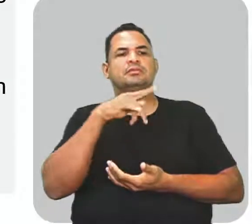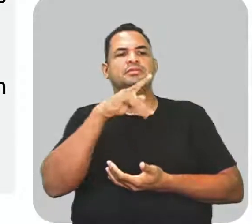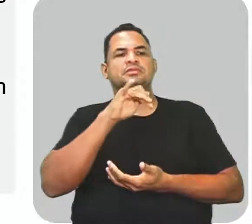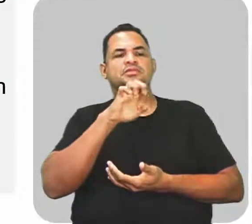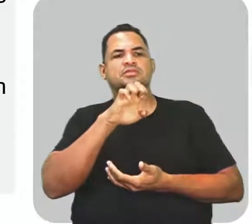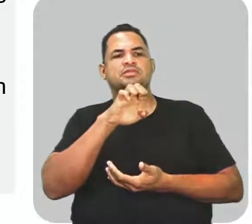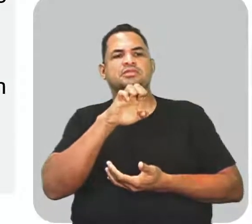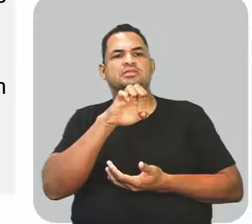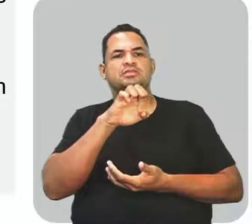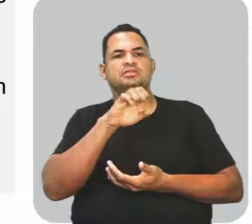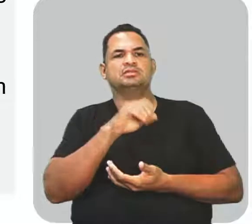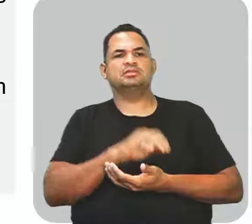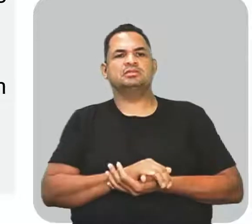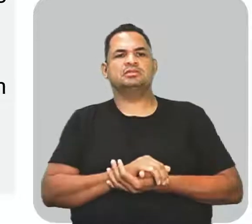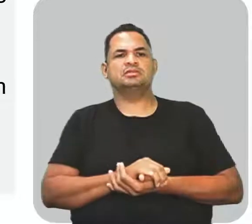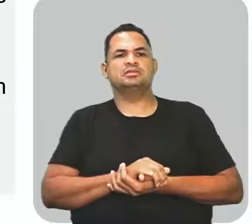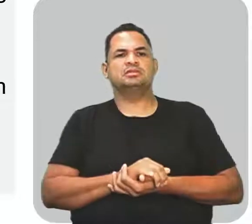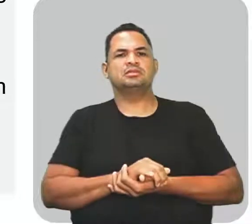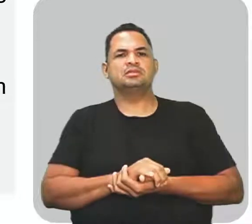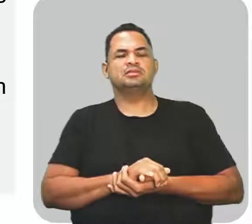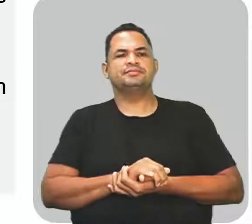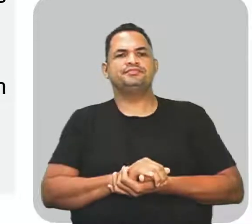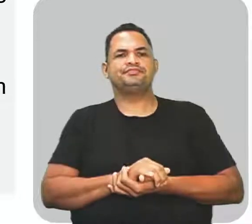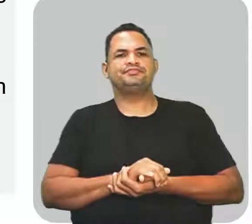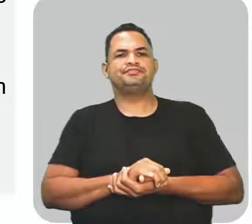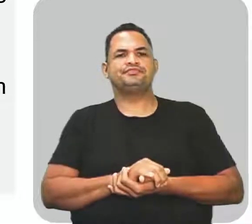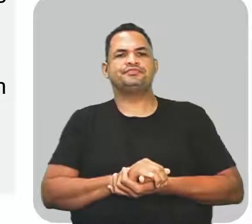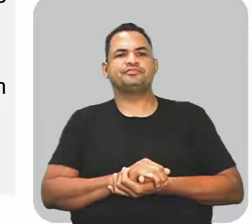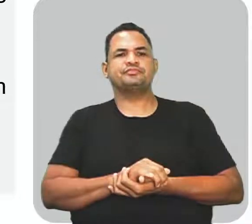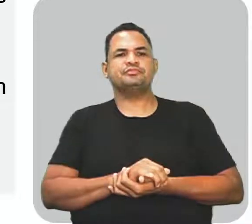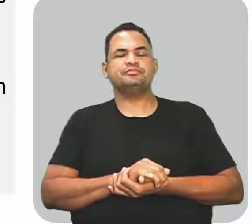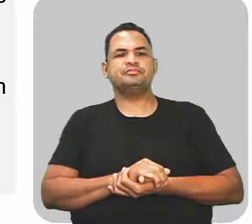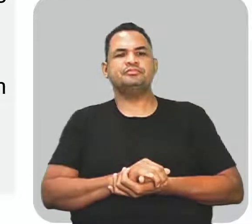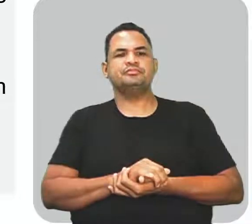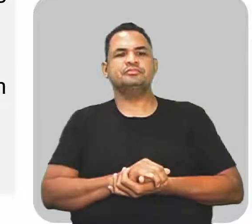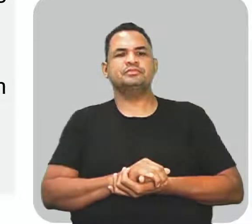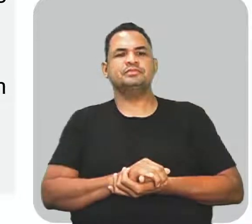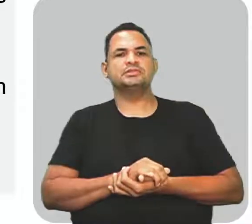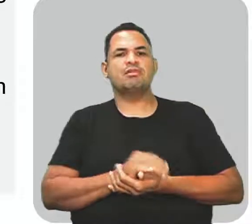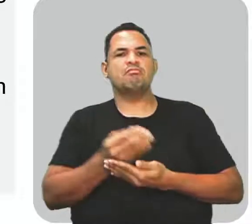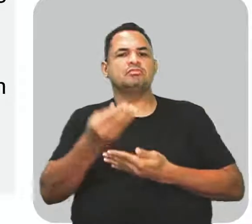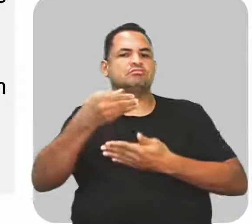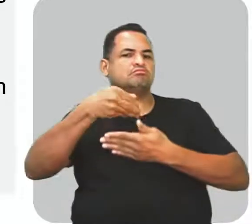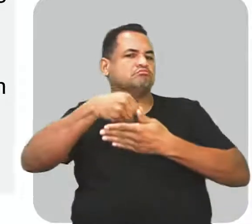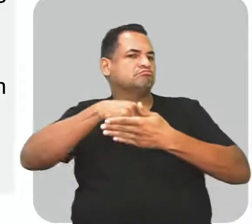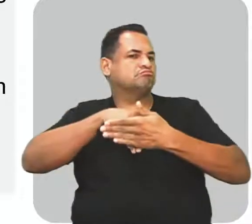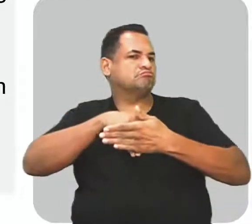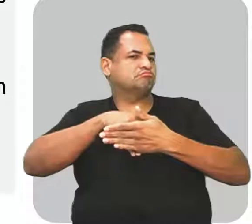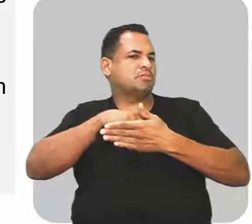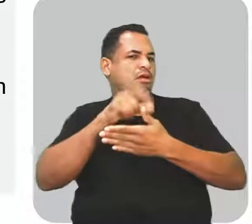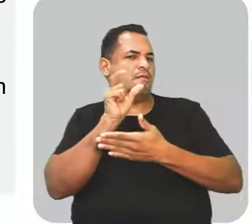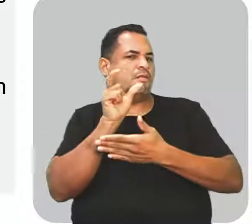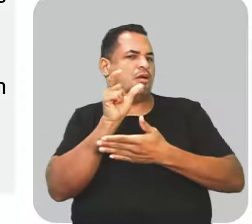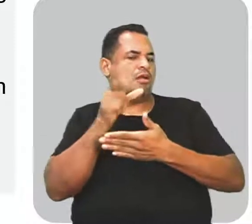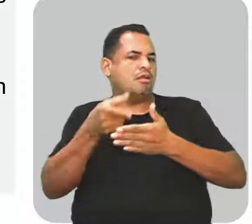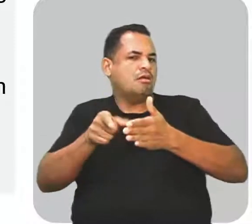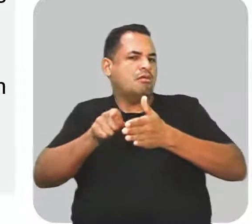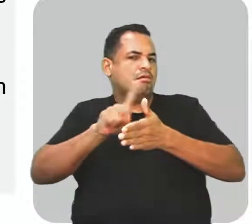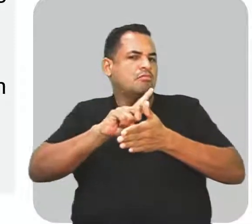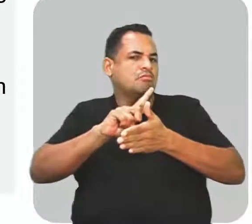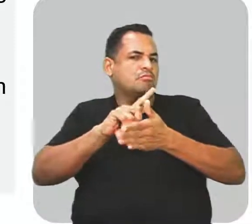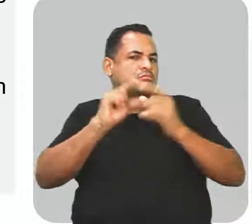A elipse, ela aí faz a omissão de um termo anterior